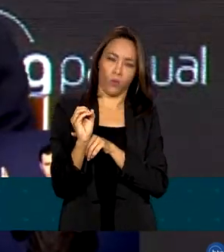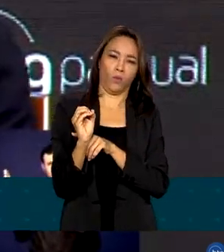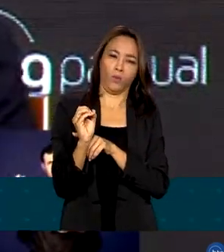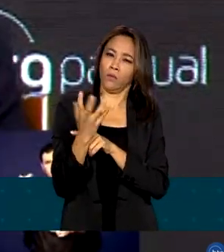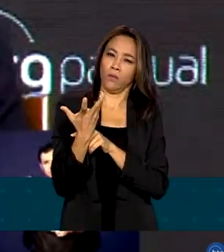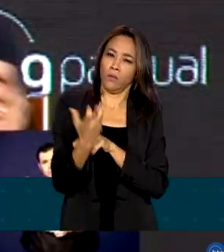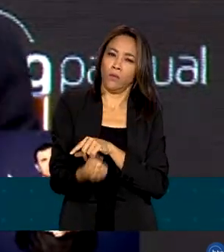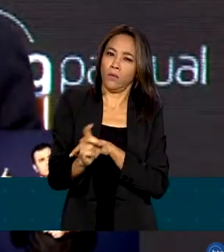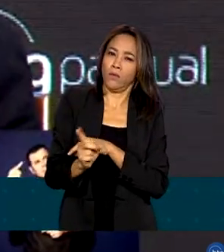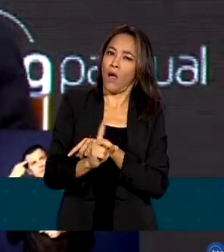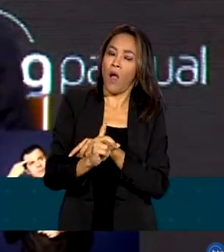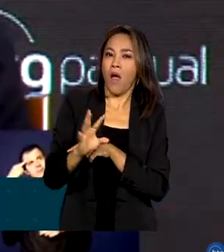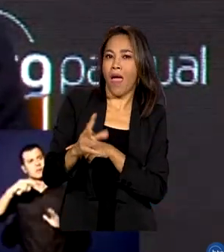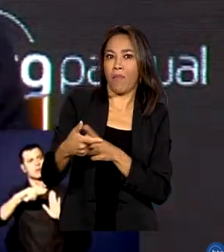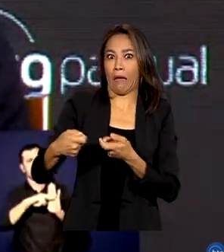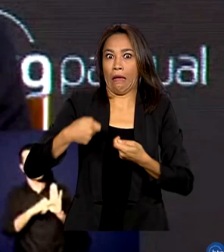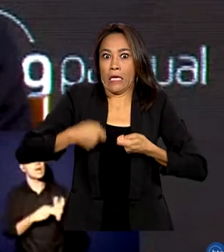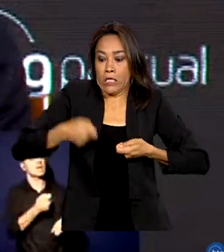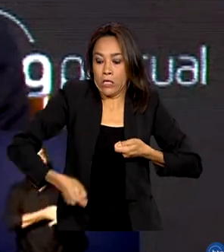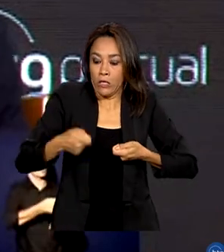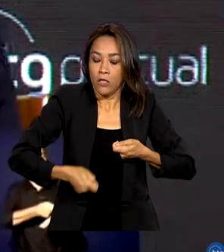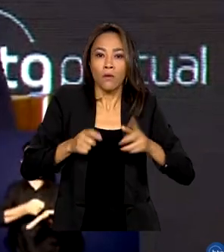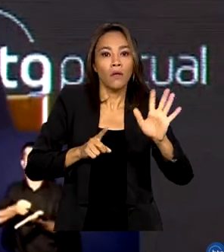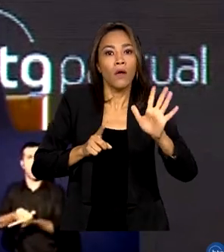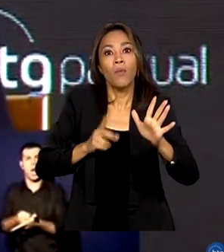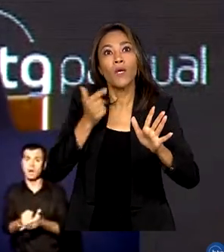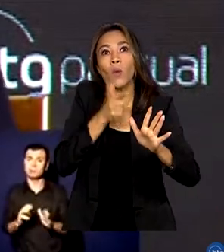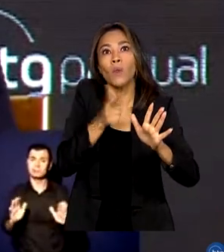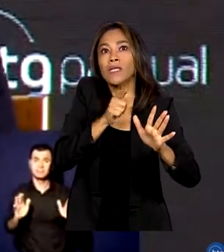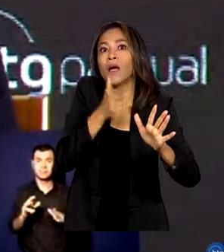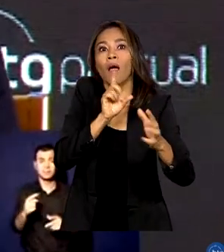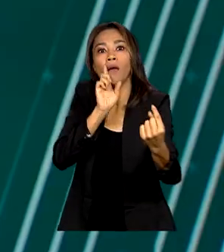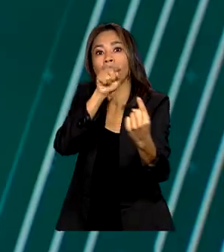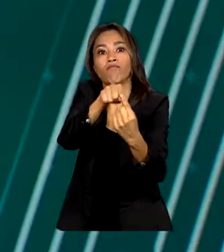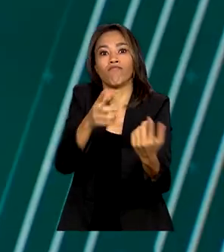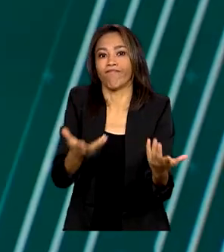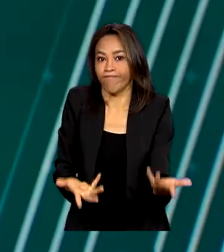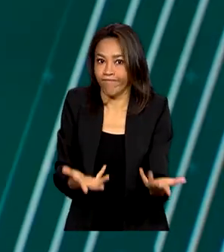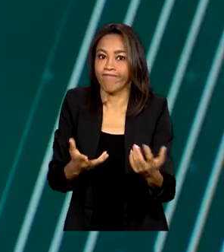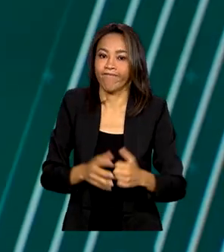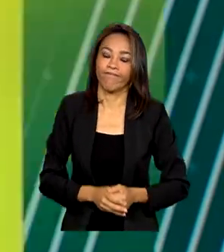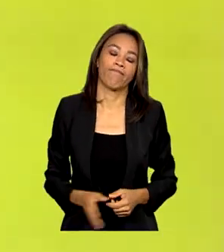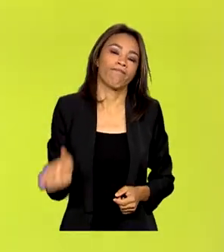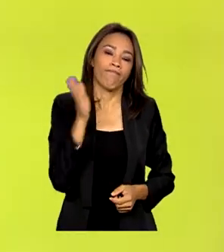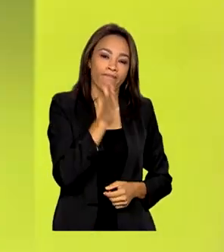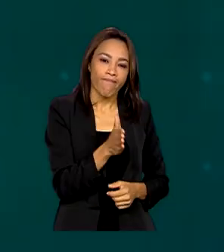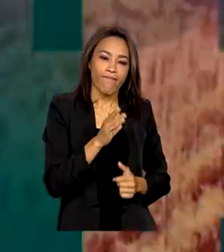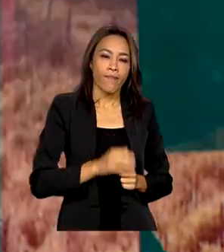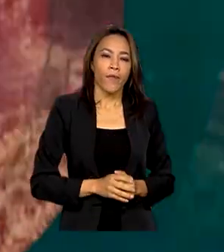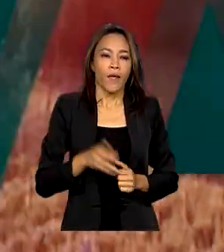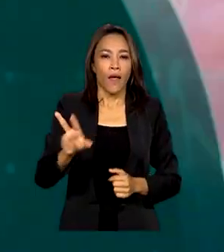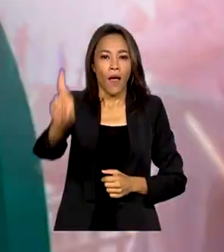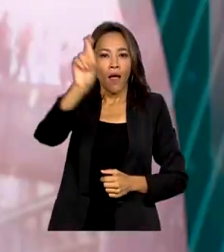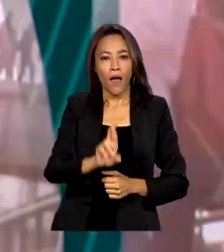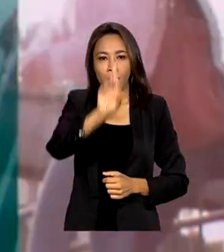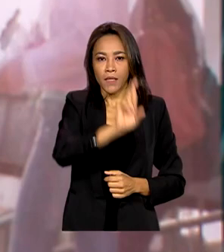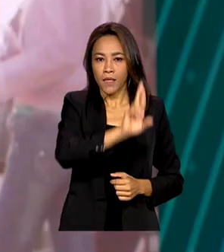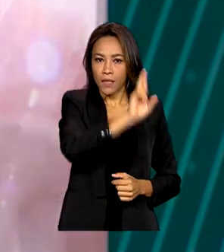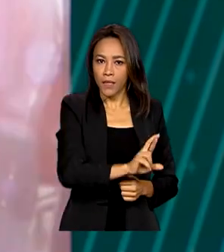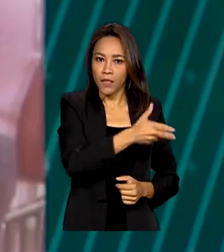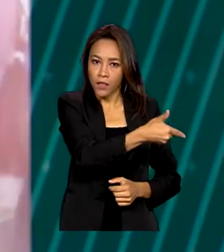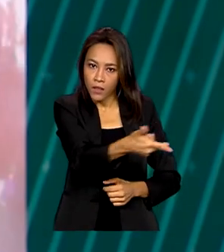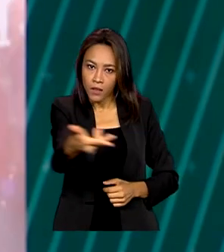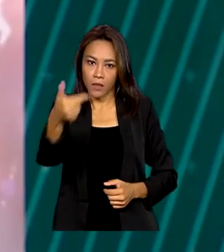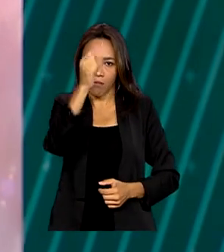são mais rígidos, não adota porque você não consegue atingir. Representantes do Brasil e da China se